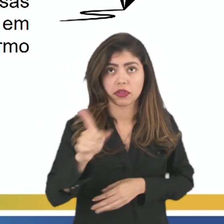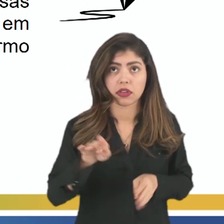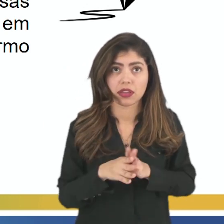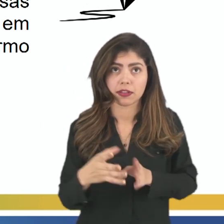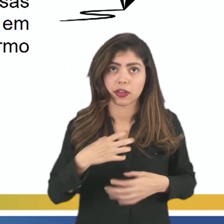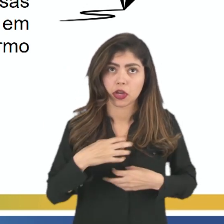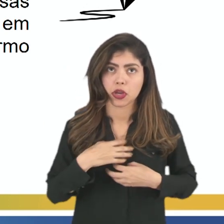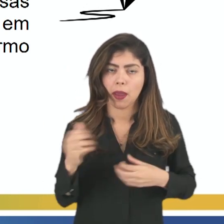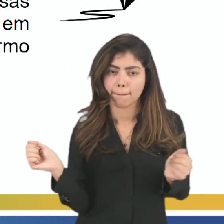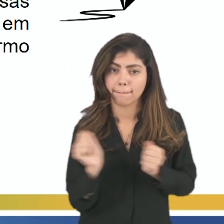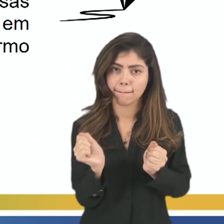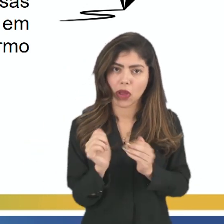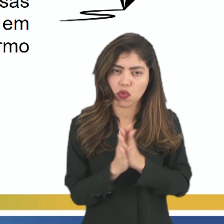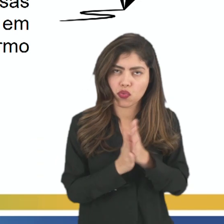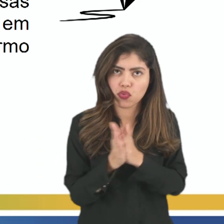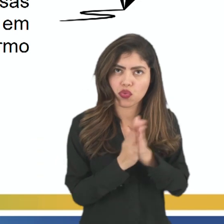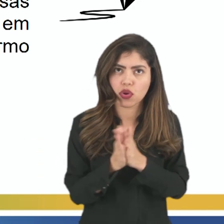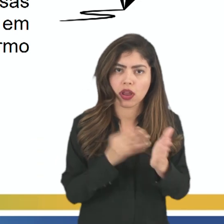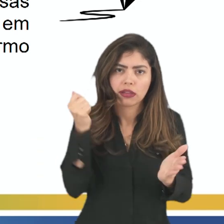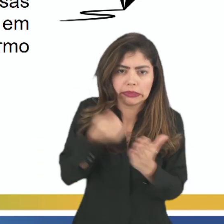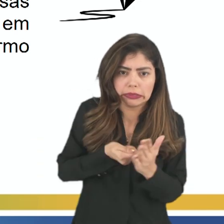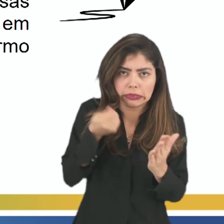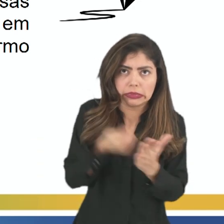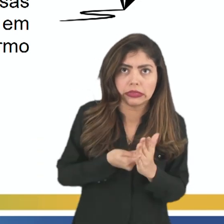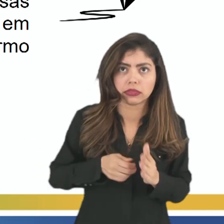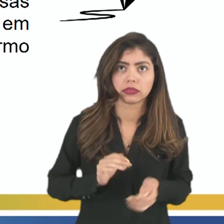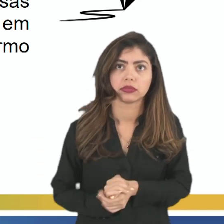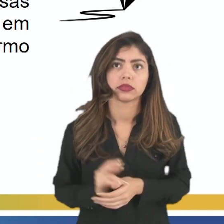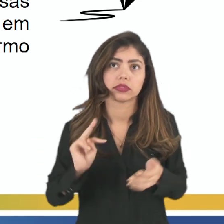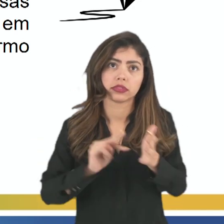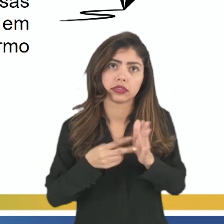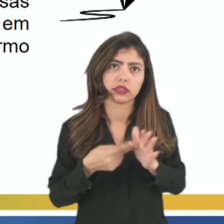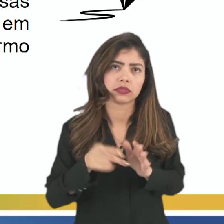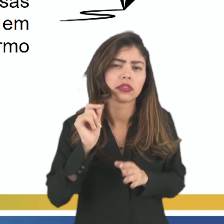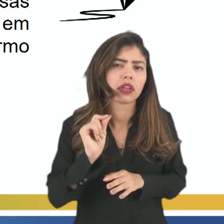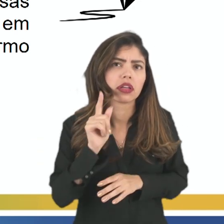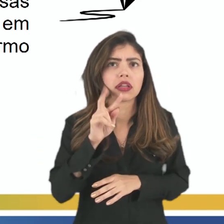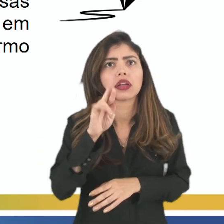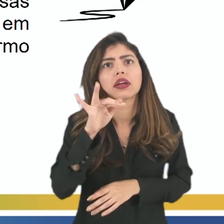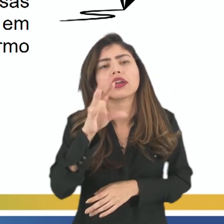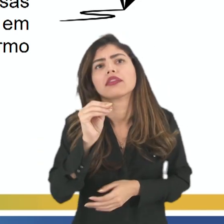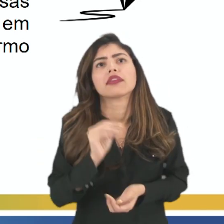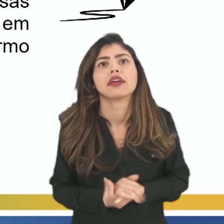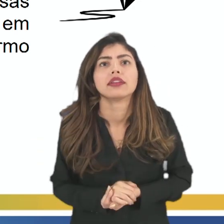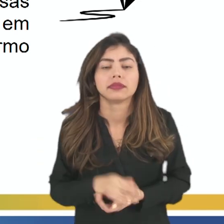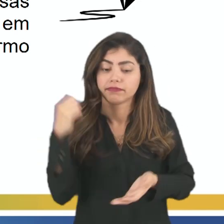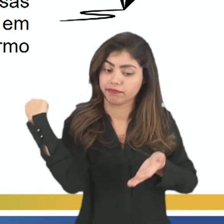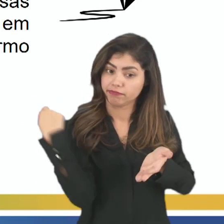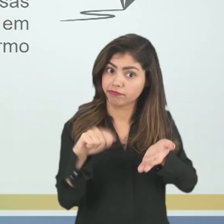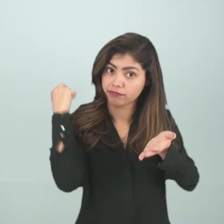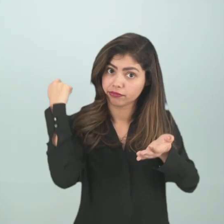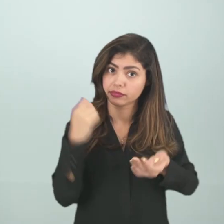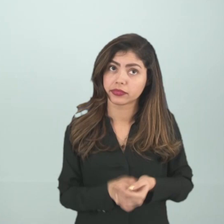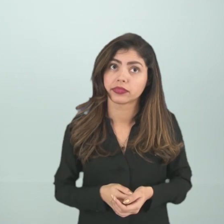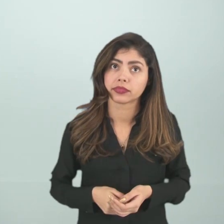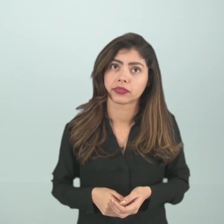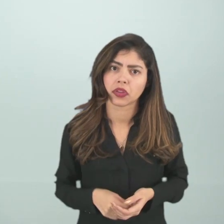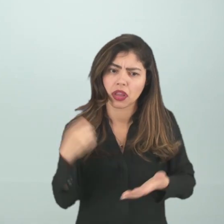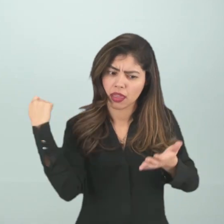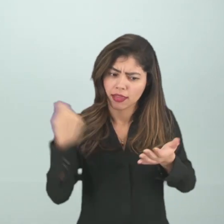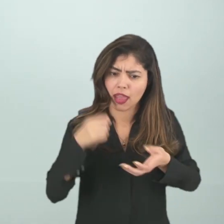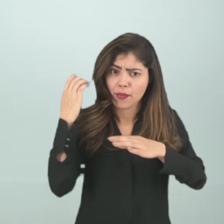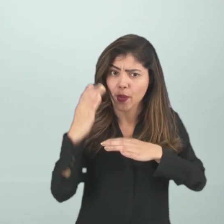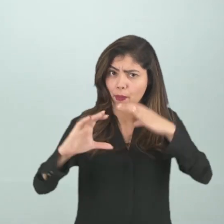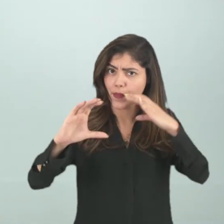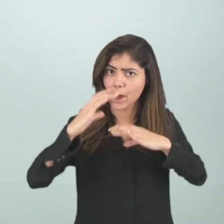sentiam prazer em fazer isso. Eram rígidos demais. O que significa esse termo grifado? Será que a régua vai sair